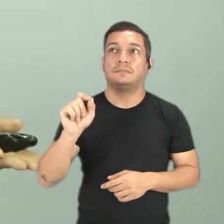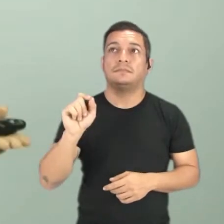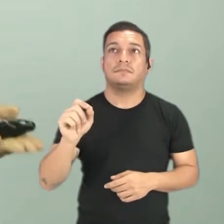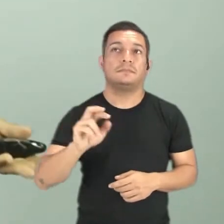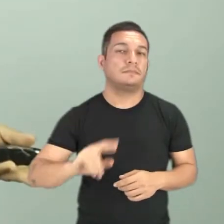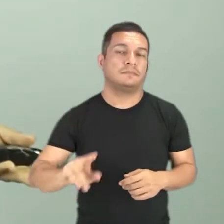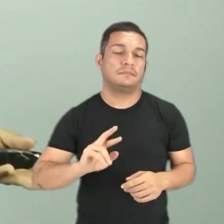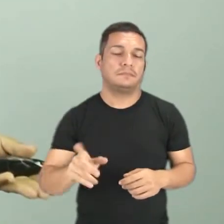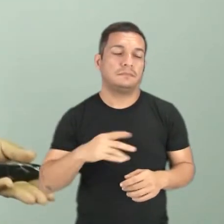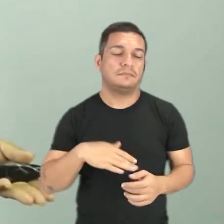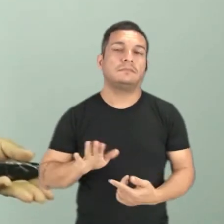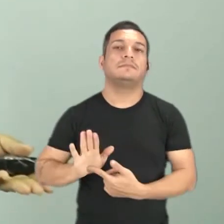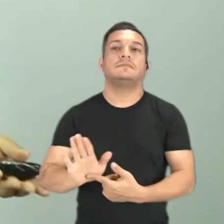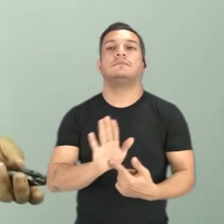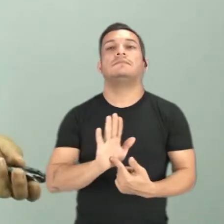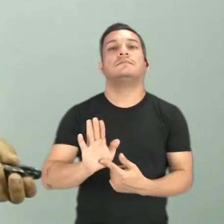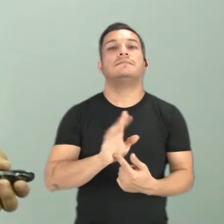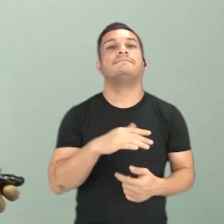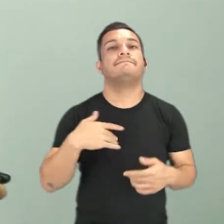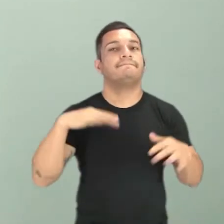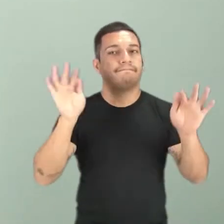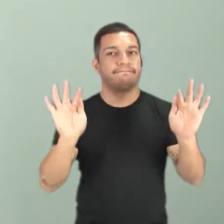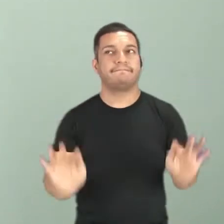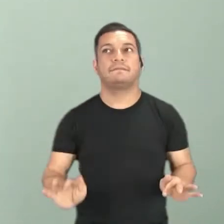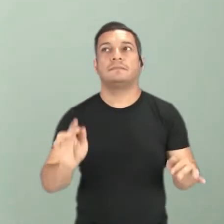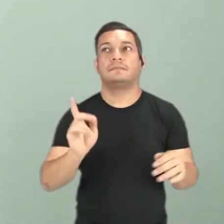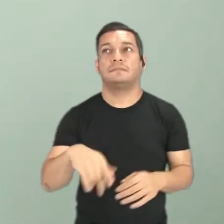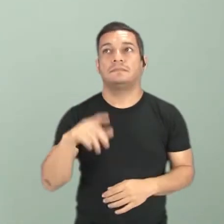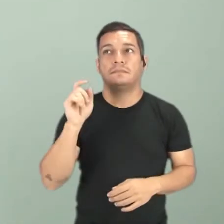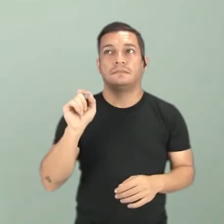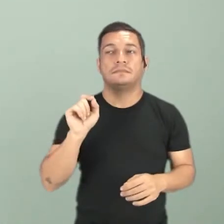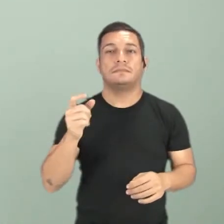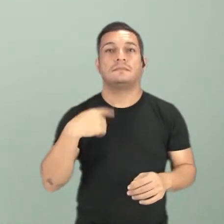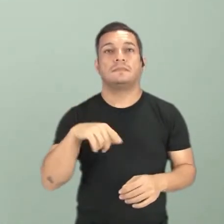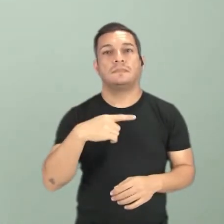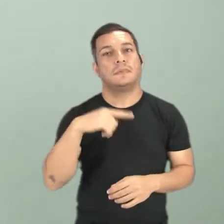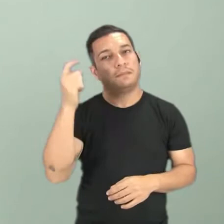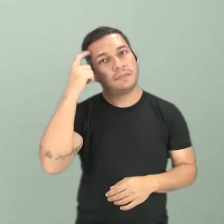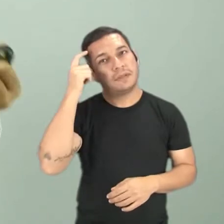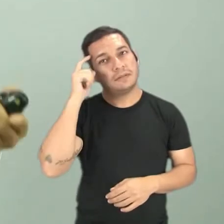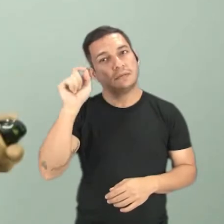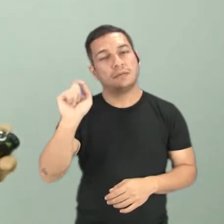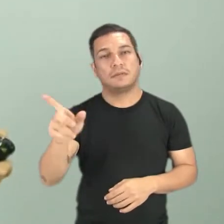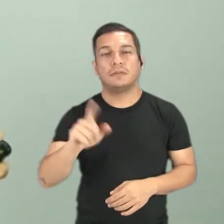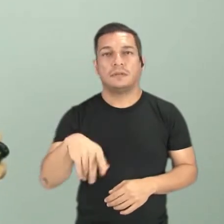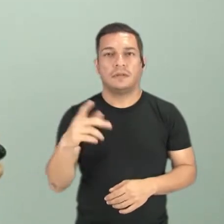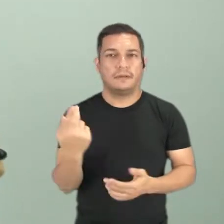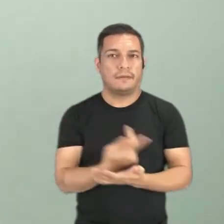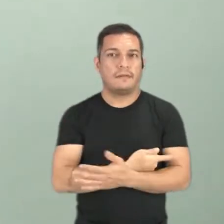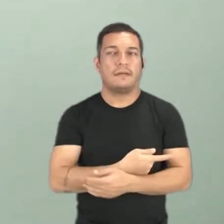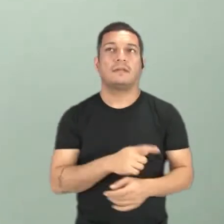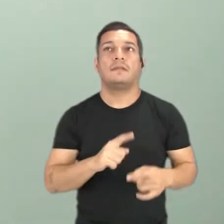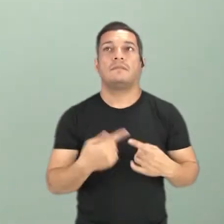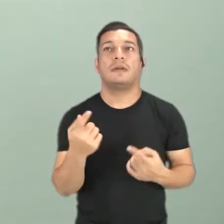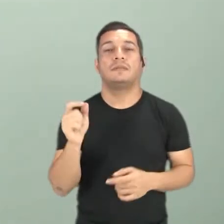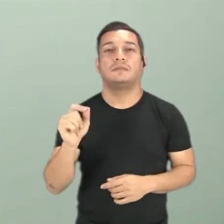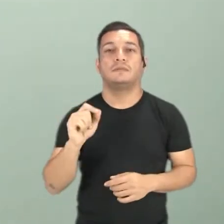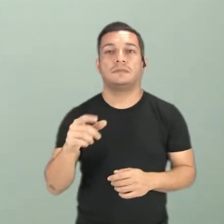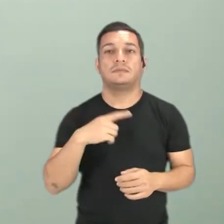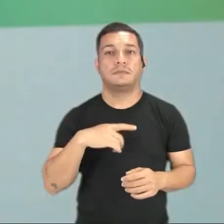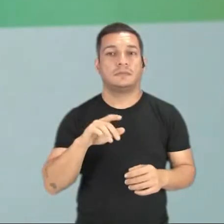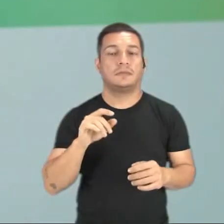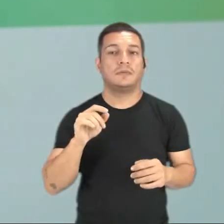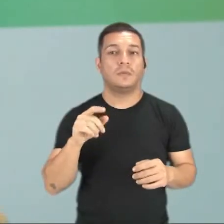Não, né, já que ele aparece bastante feliz. A princípio, você pensa que essa frase é contraditória, mas isso se